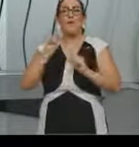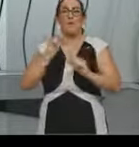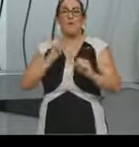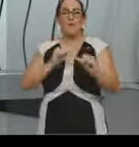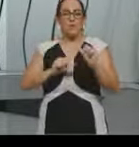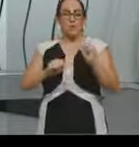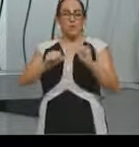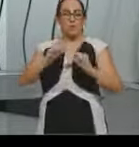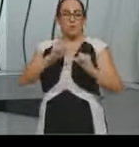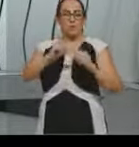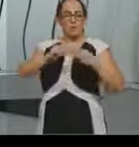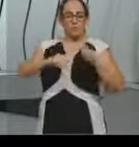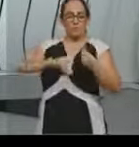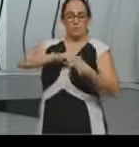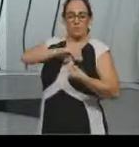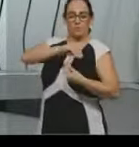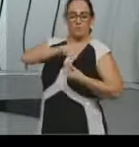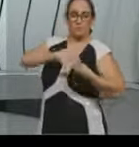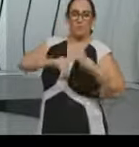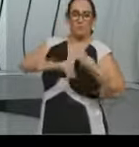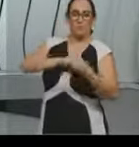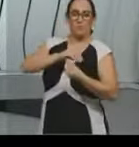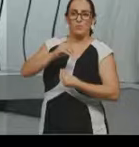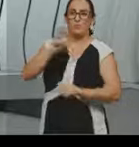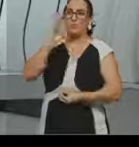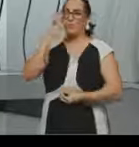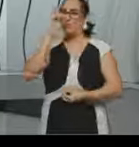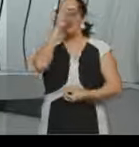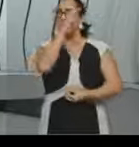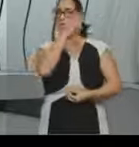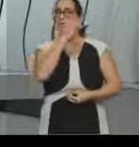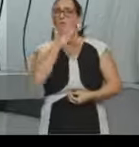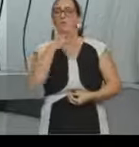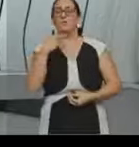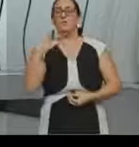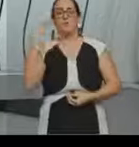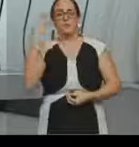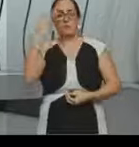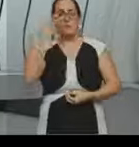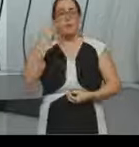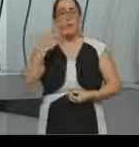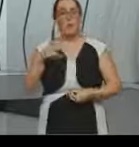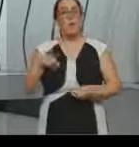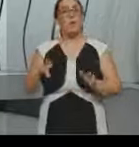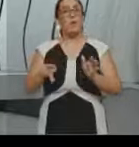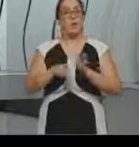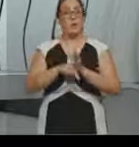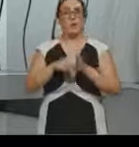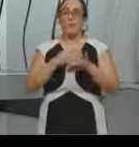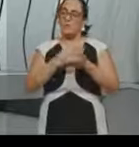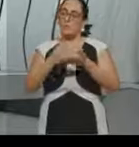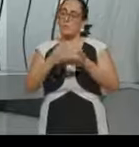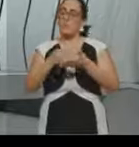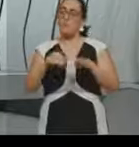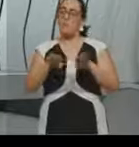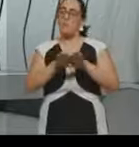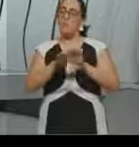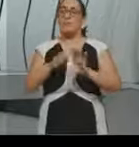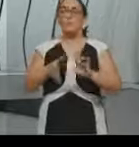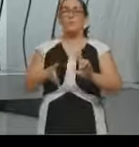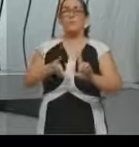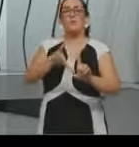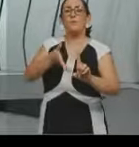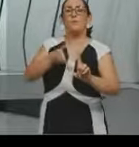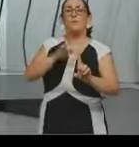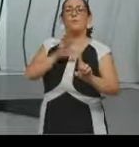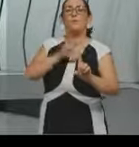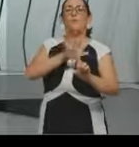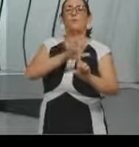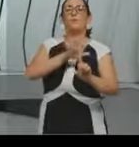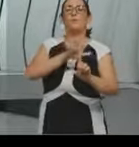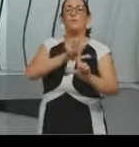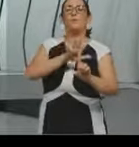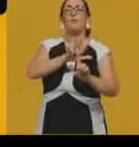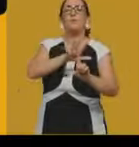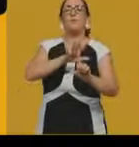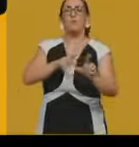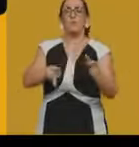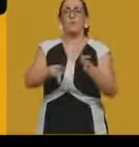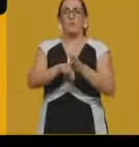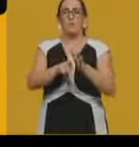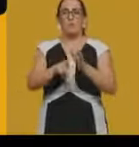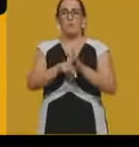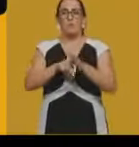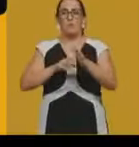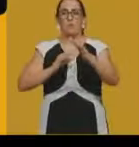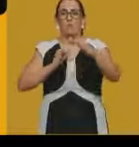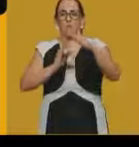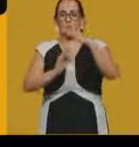também marca muito esse incentivo à vinda do imigrante para cá. Bom, a gente tem uma estrutura até